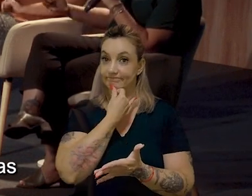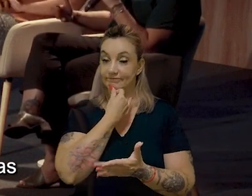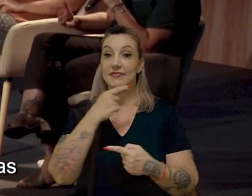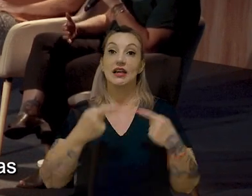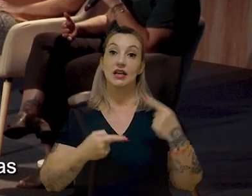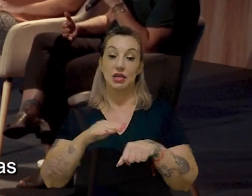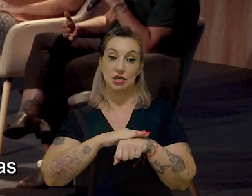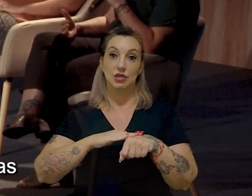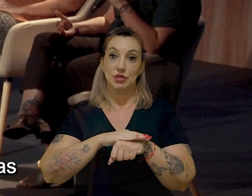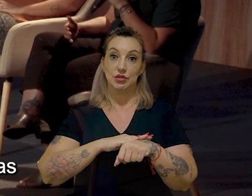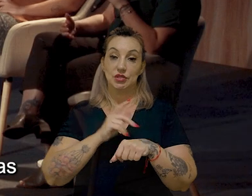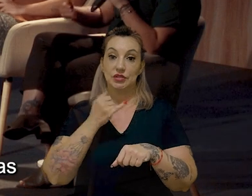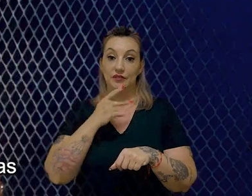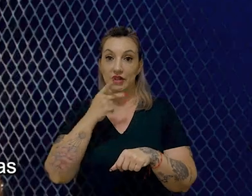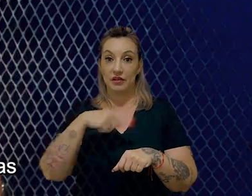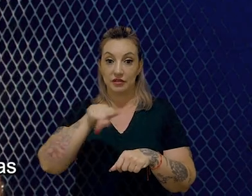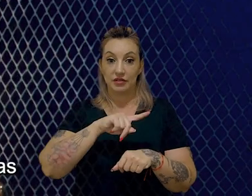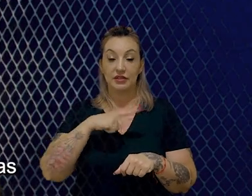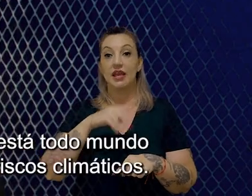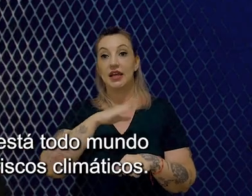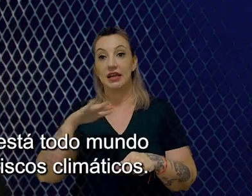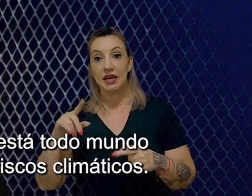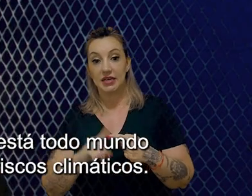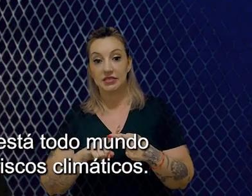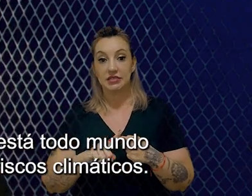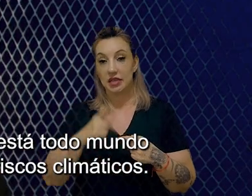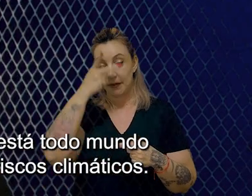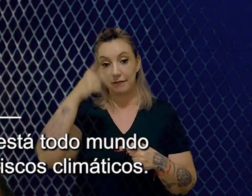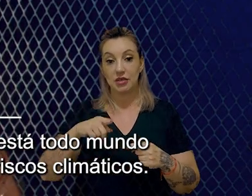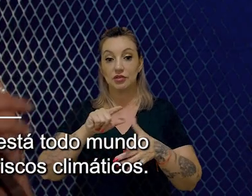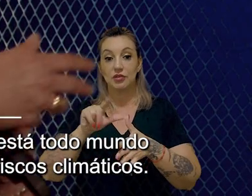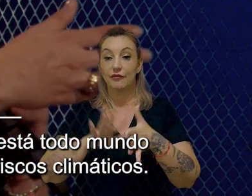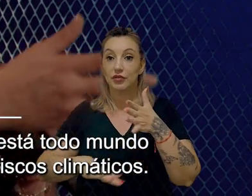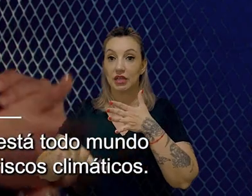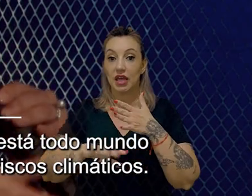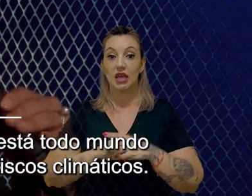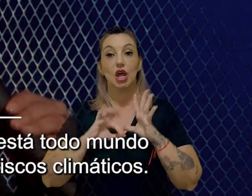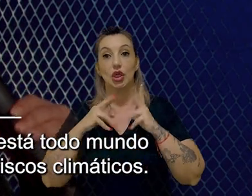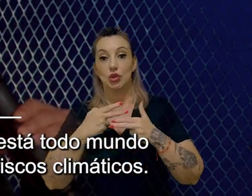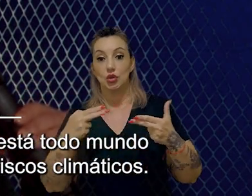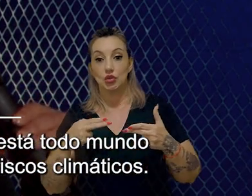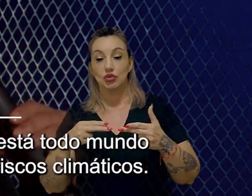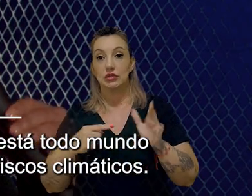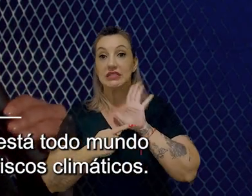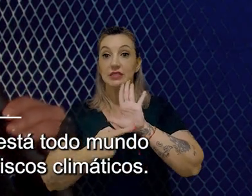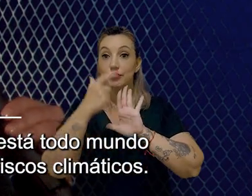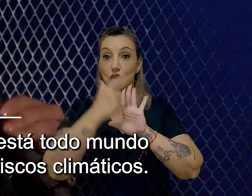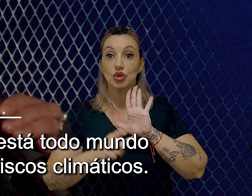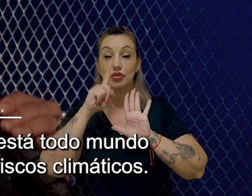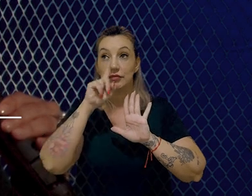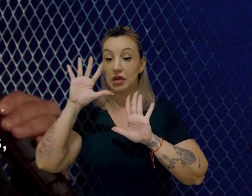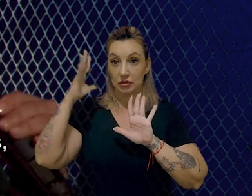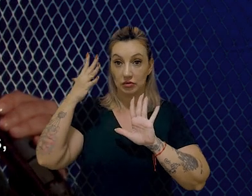essa discussão aqui, se eu falar para vocês que tem crianças, tem pessoas vulneráveis, está todo mundo sendo exposto a riscos